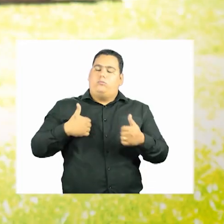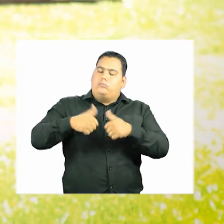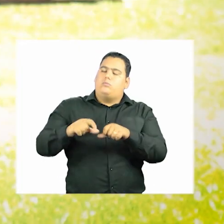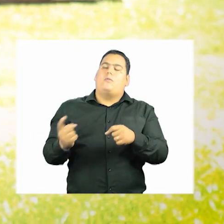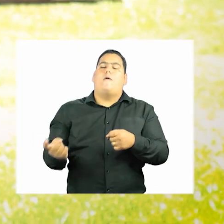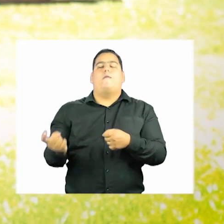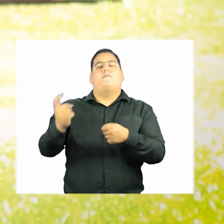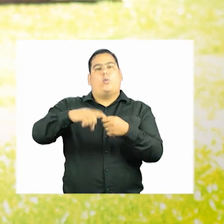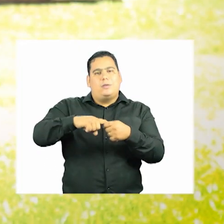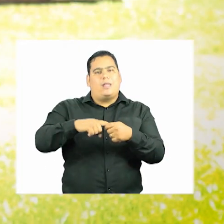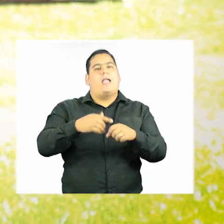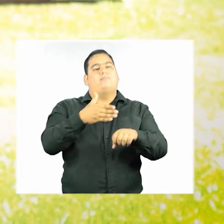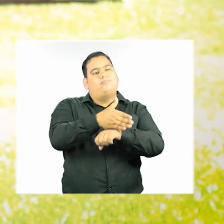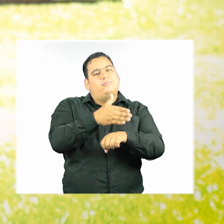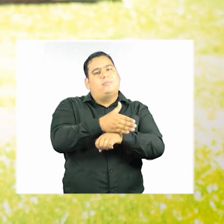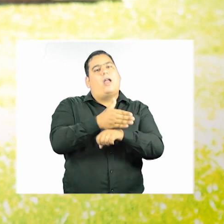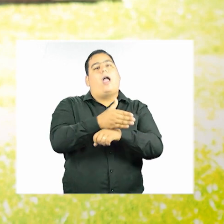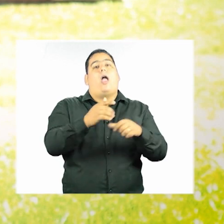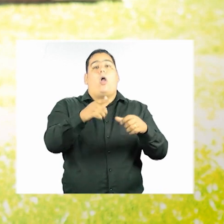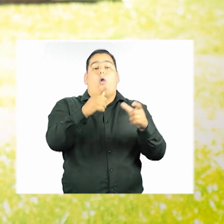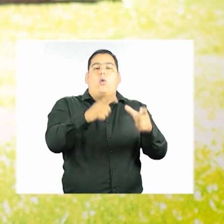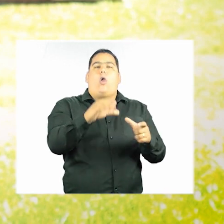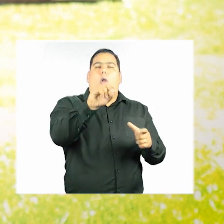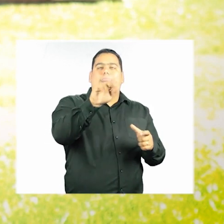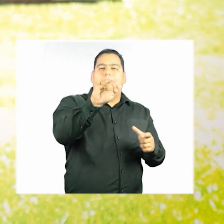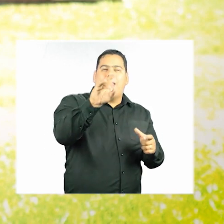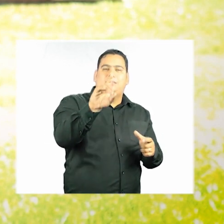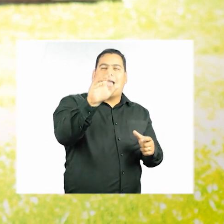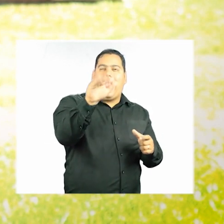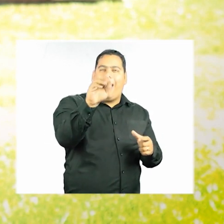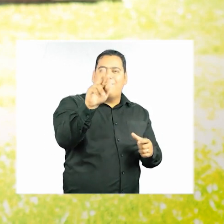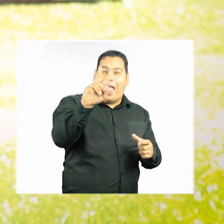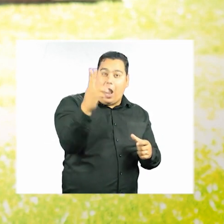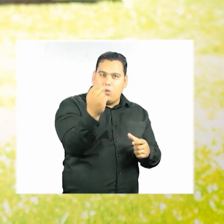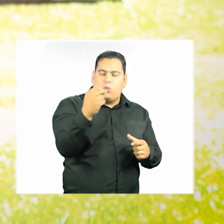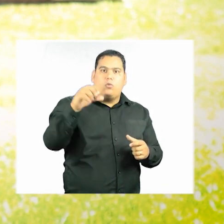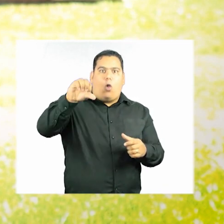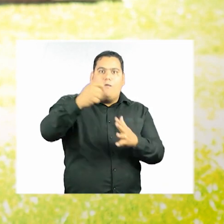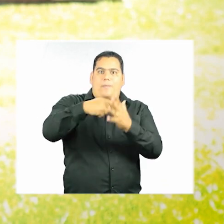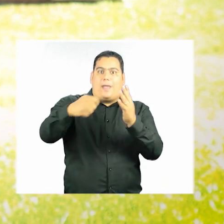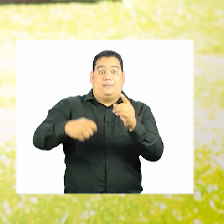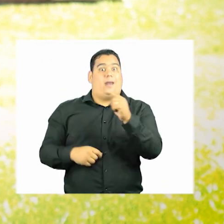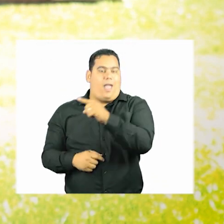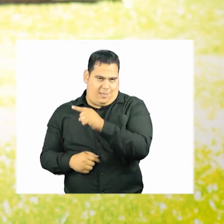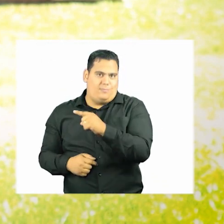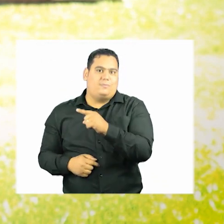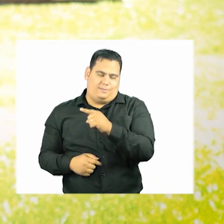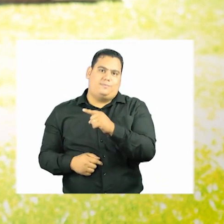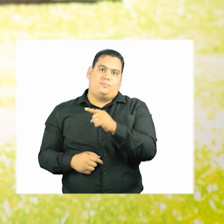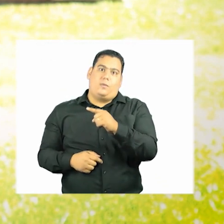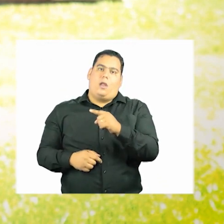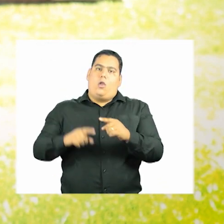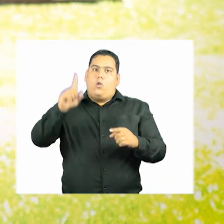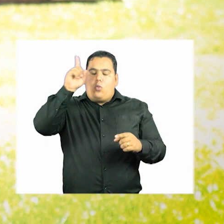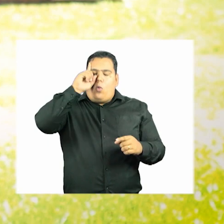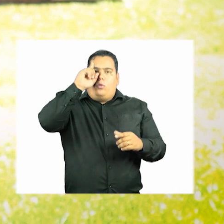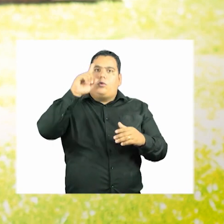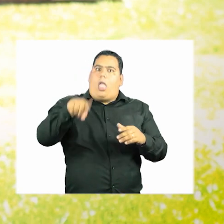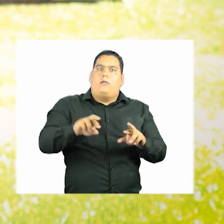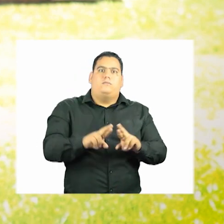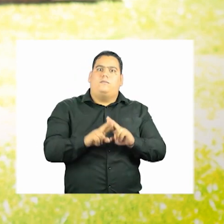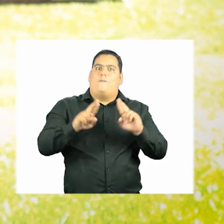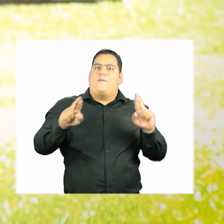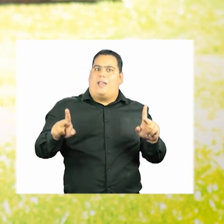Parou tudo na pandemia, voltei a atuar na unidade Oneide de Carvalho, lá na Lourenço. Fiquei nove meses lá. A